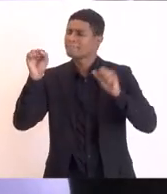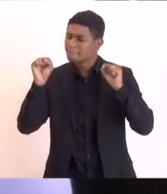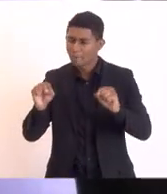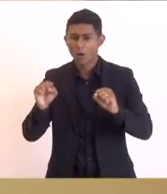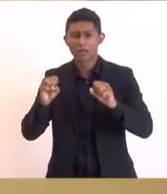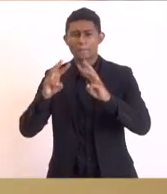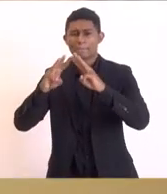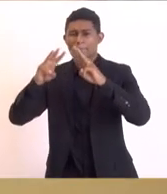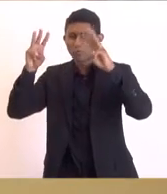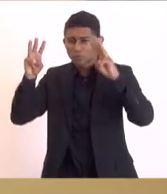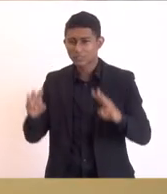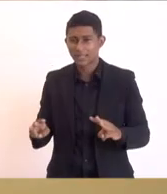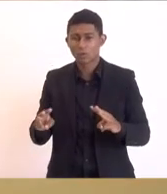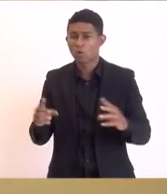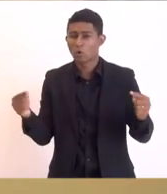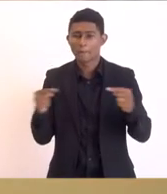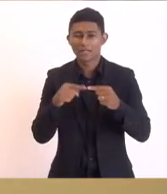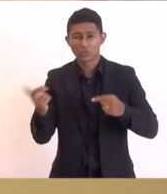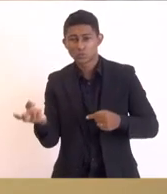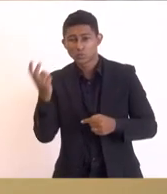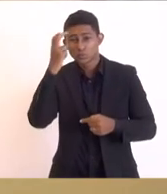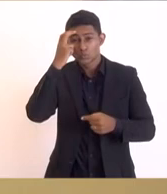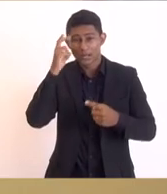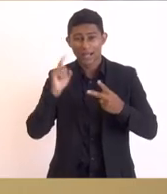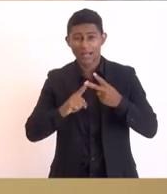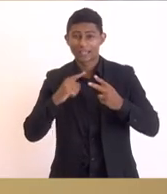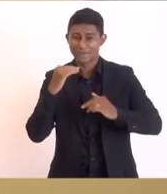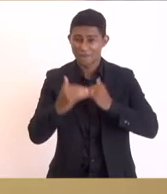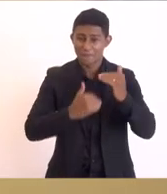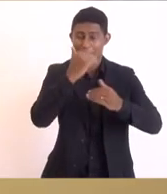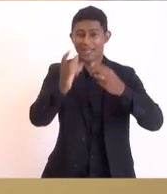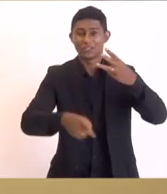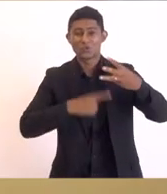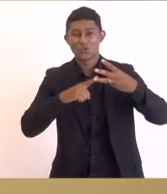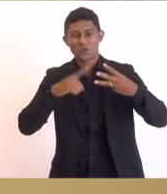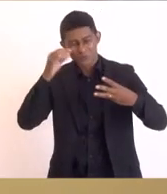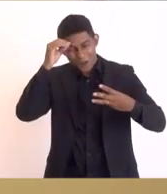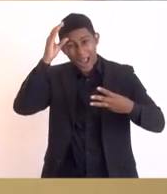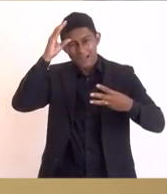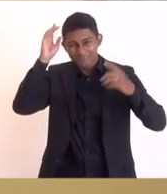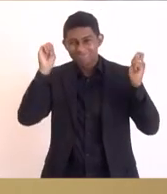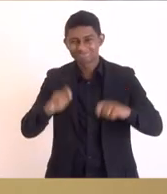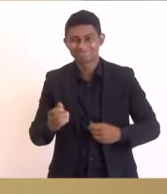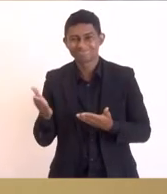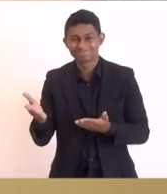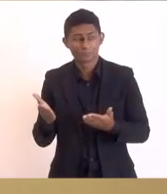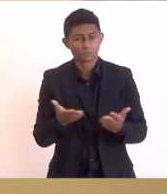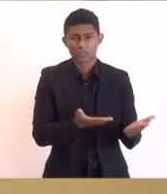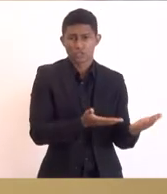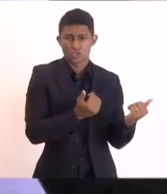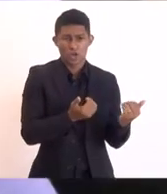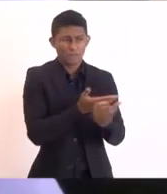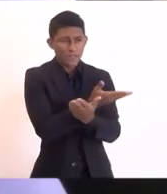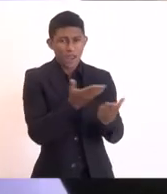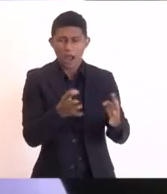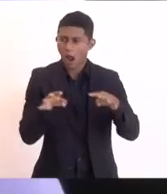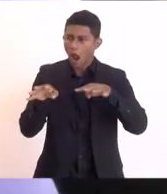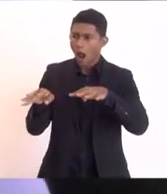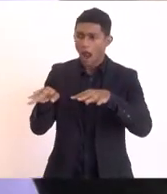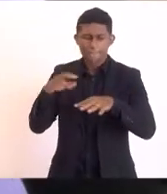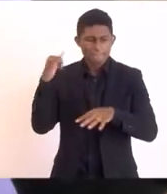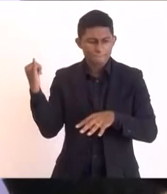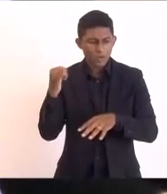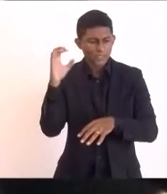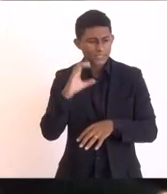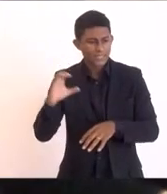desenvolvimento e conhecimento dos nossos jovens e da importância que tem a ciência para a humanidade e em